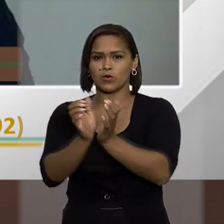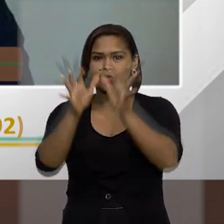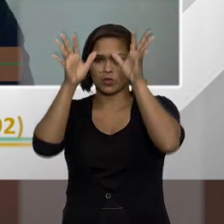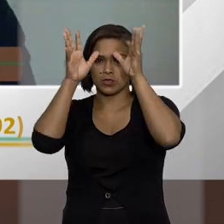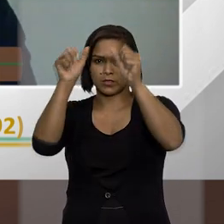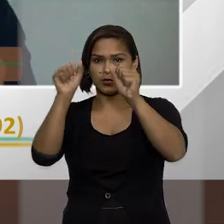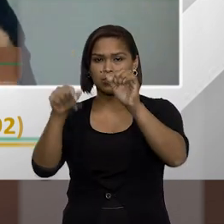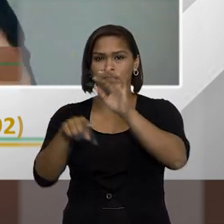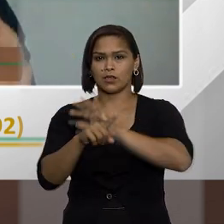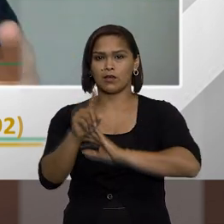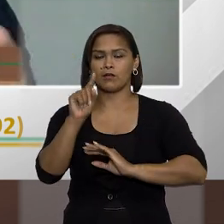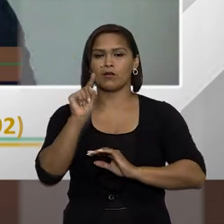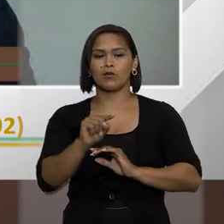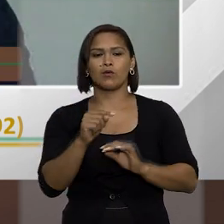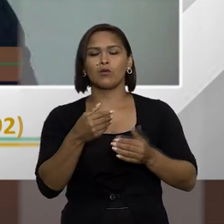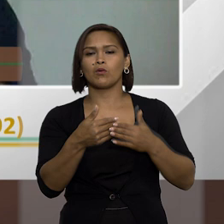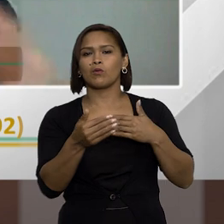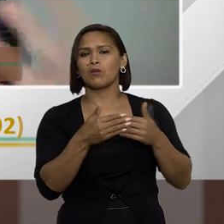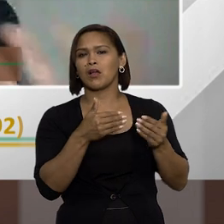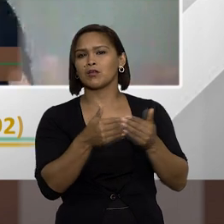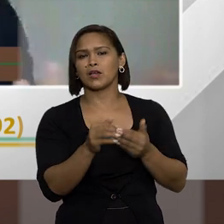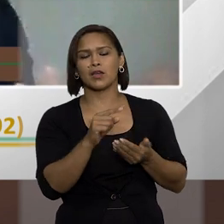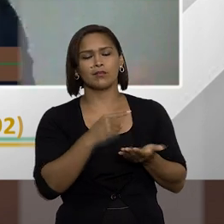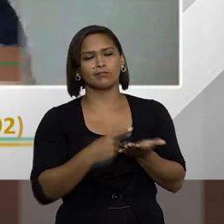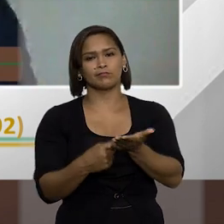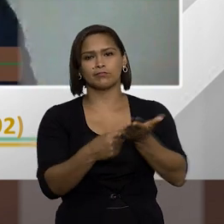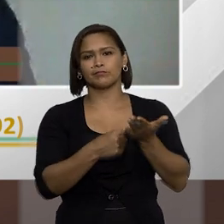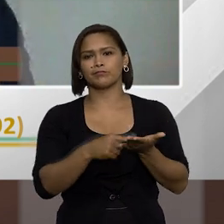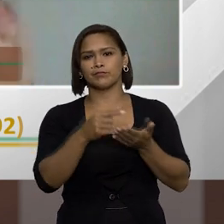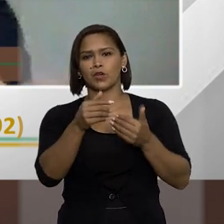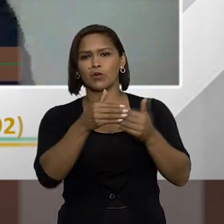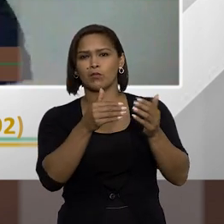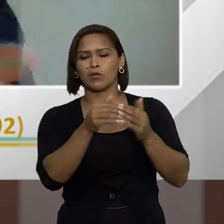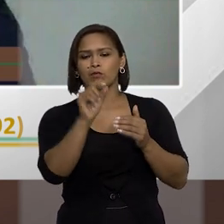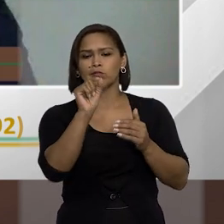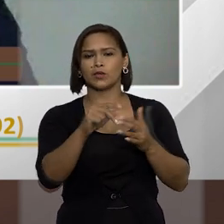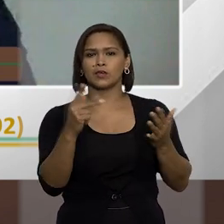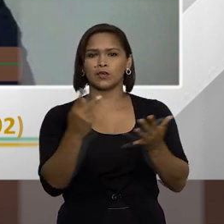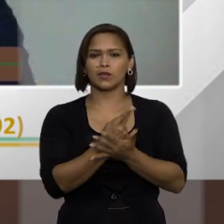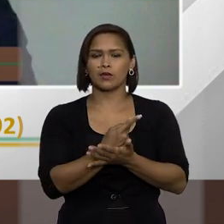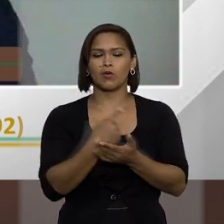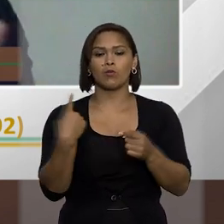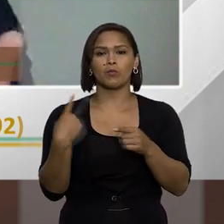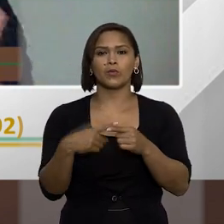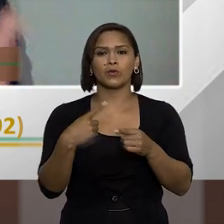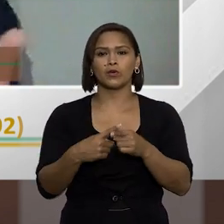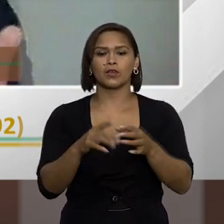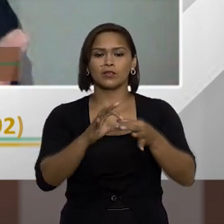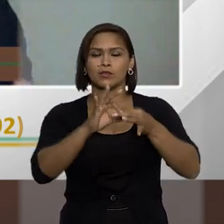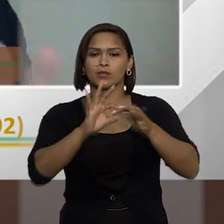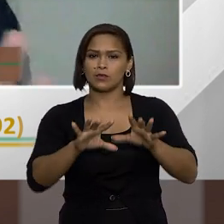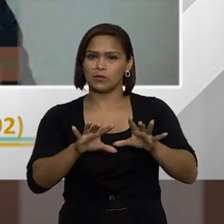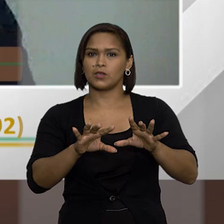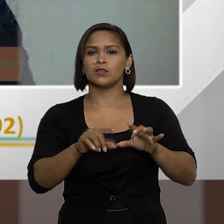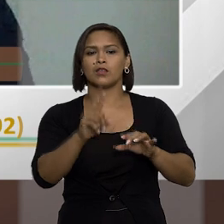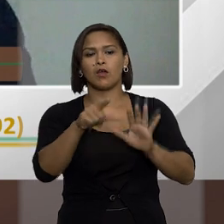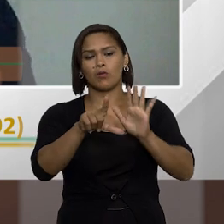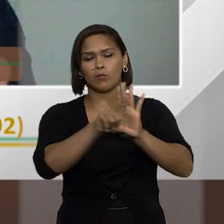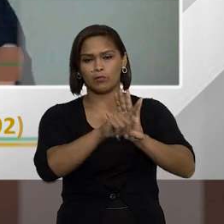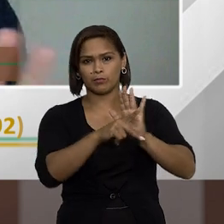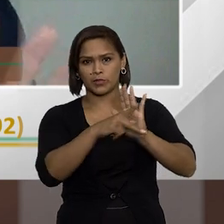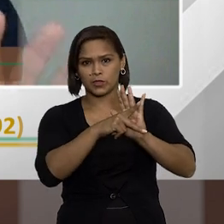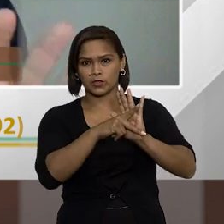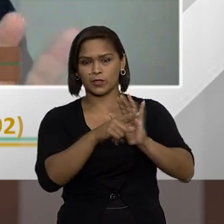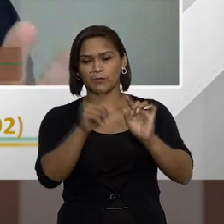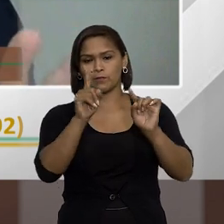por um tribunal, qualquer que seja qualquer que seja a causa dessa absolvição, segundo o